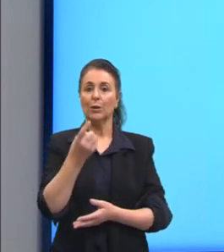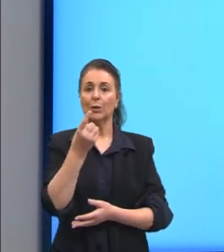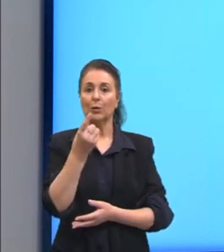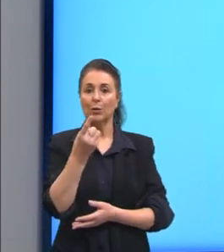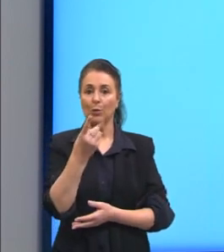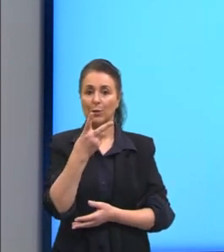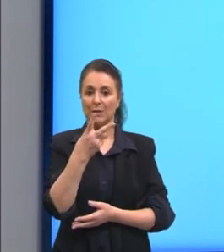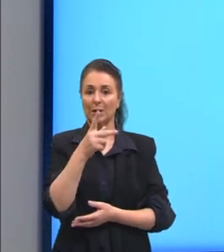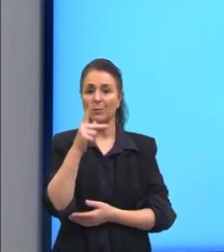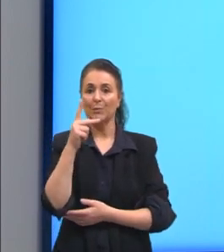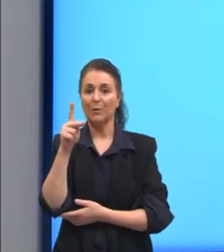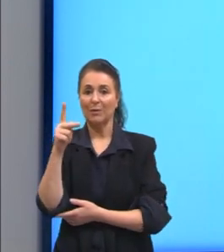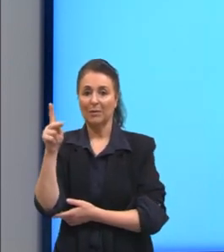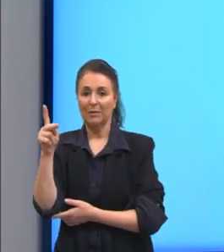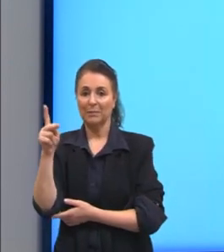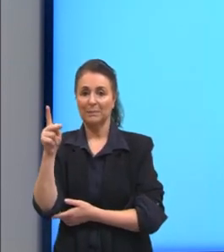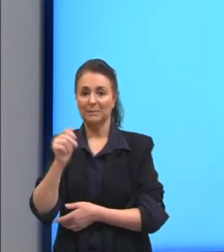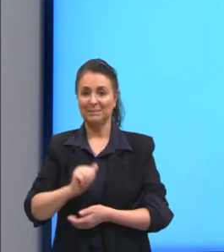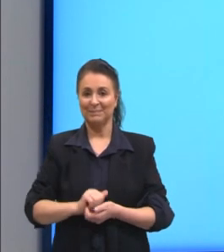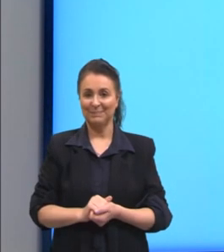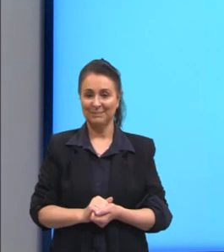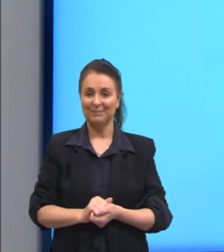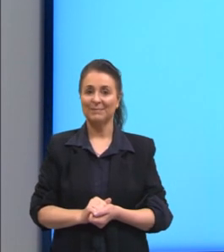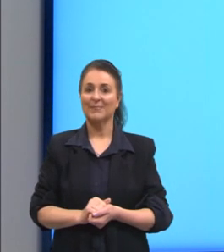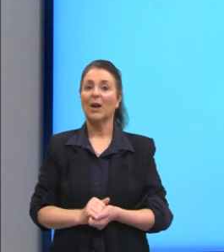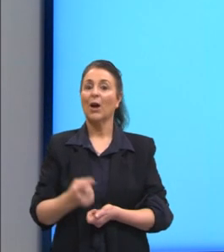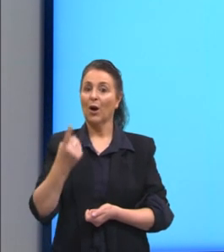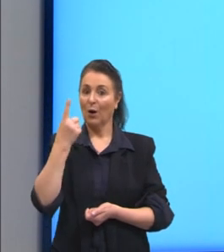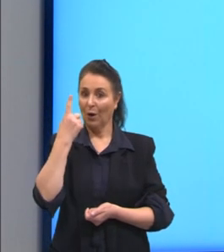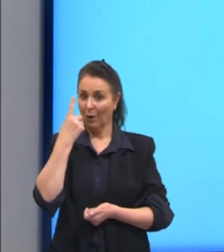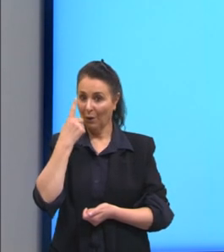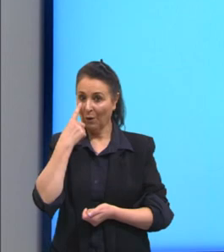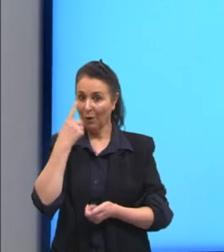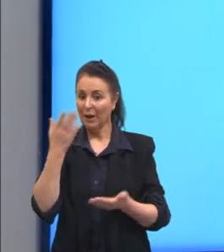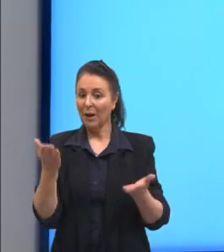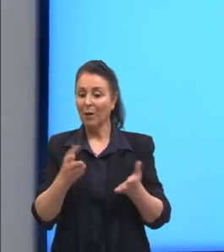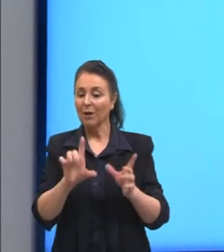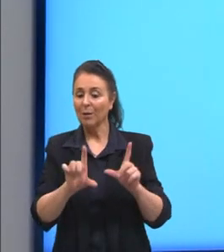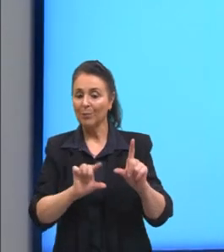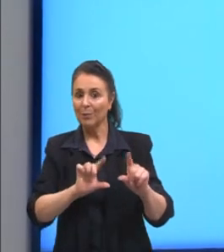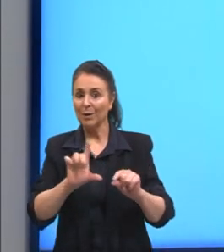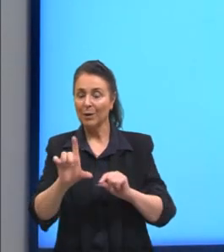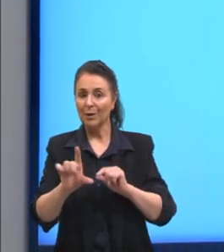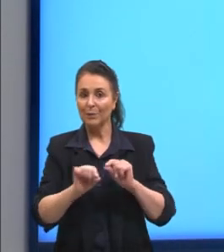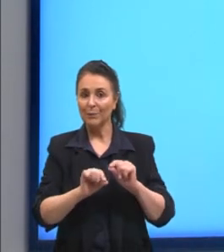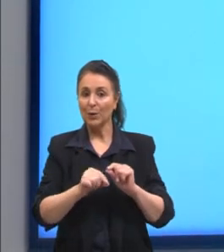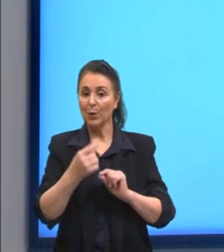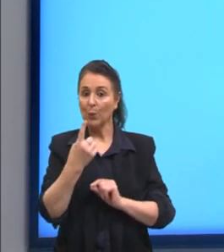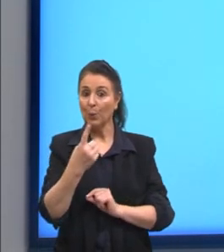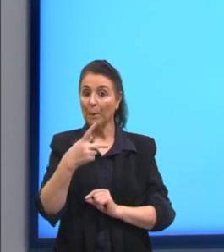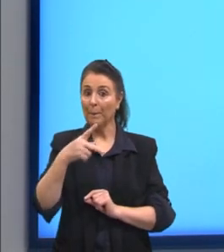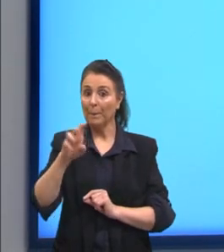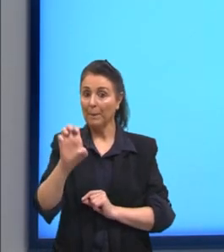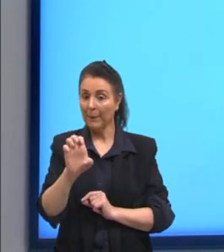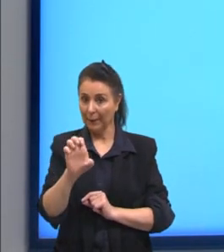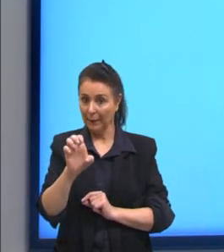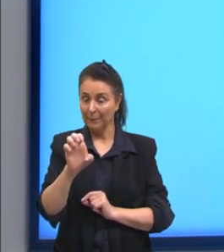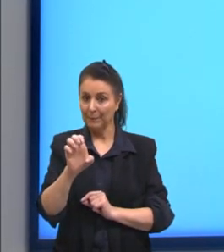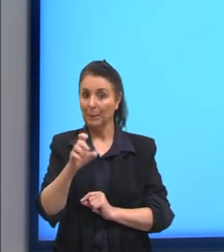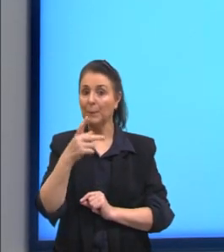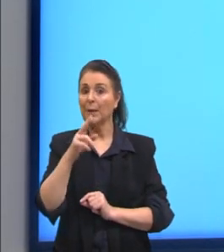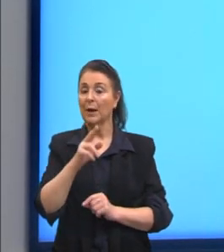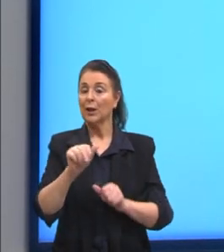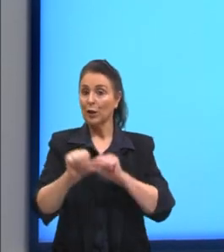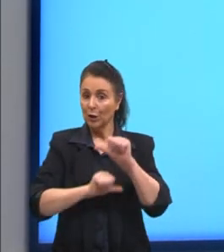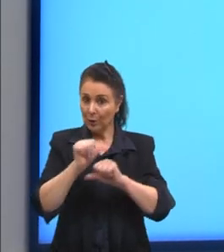polegadas. Voltamos lá nas nossas alternativas. Assim, o pé, então, medido em polegada,